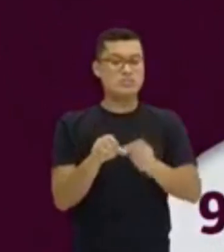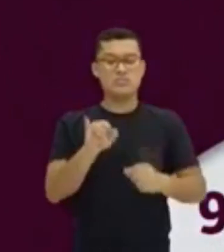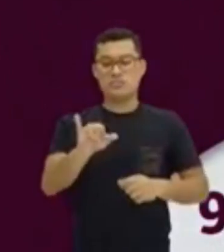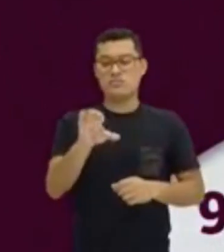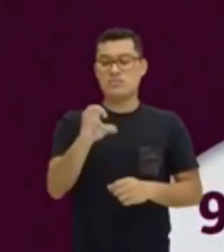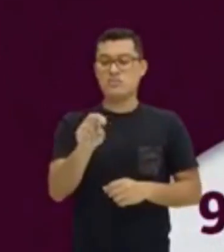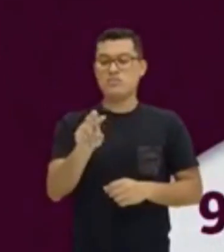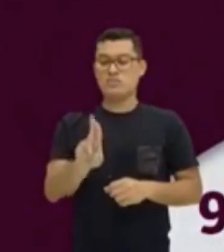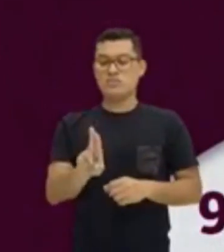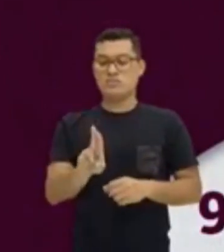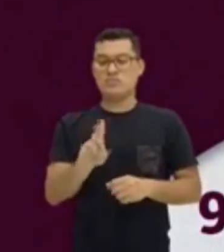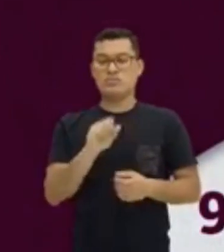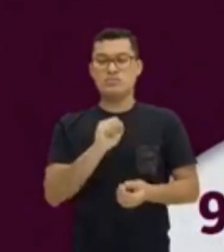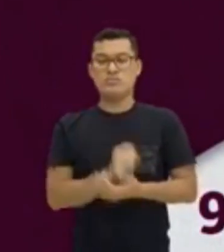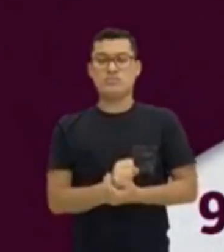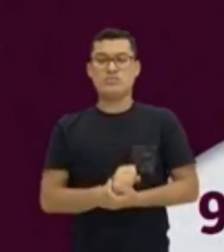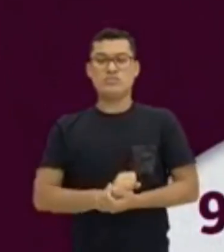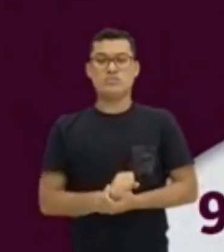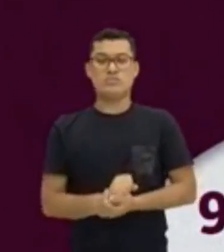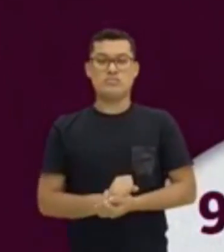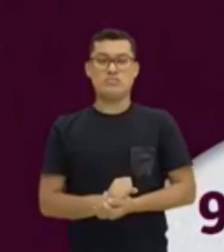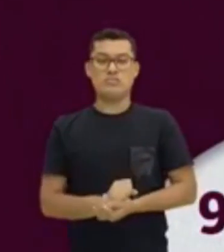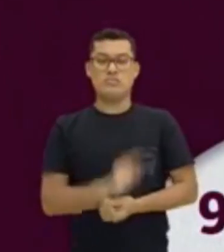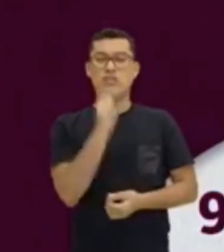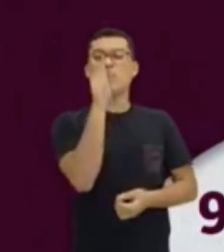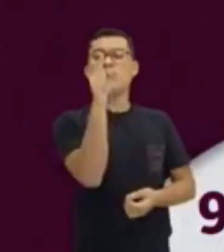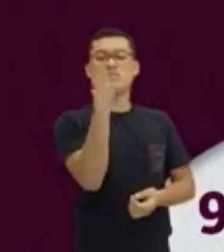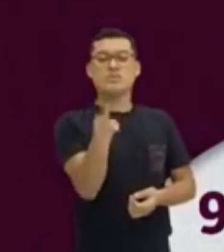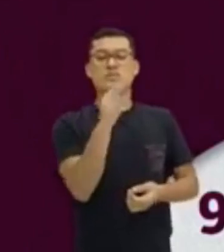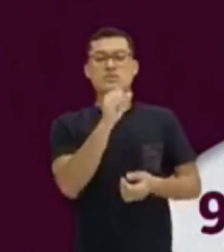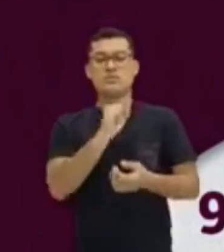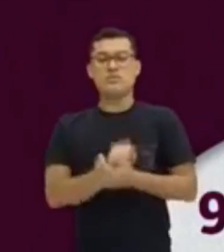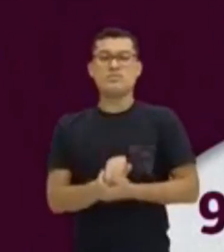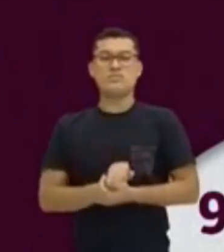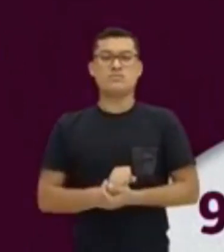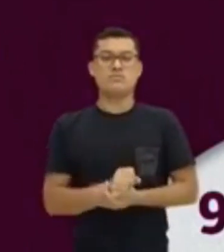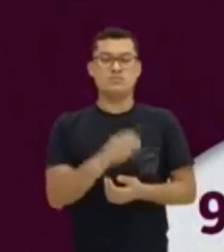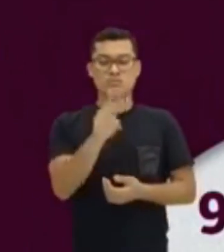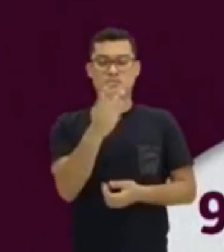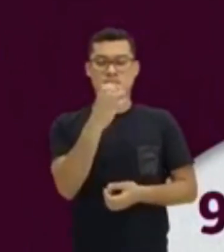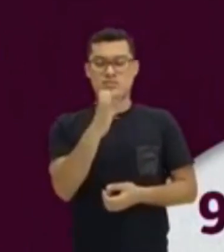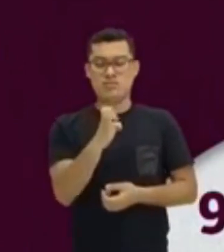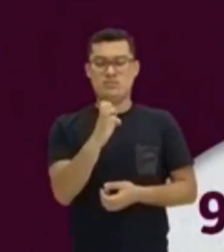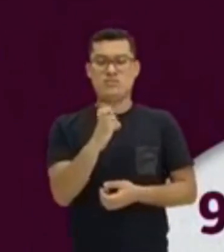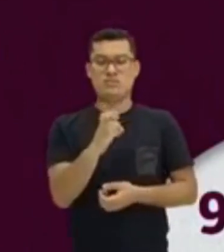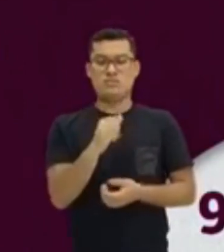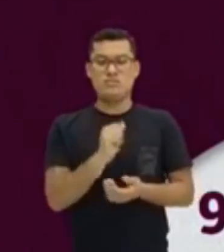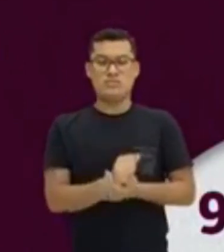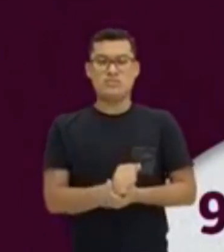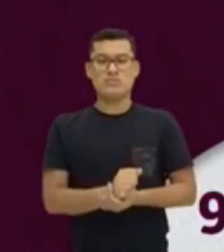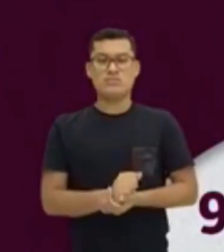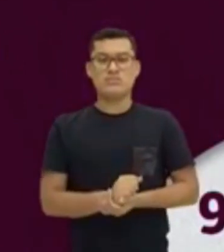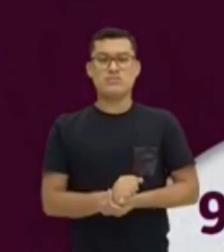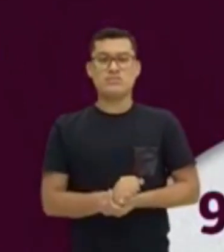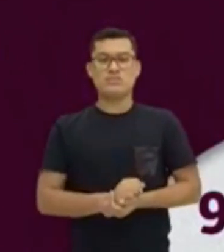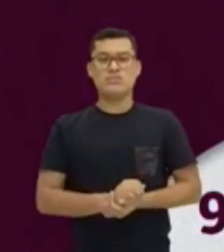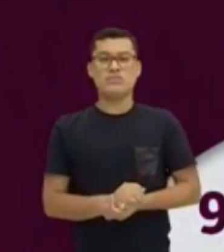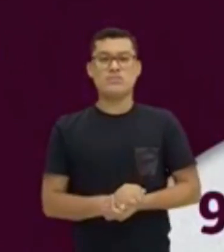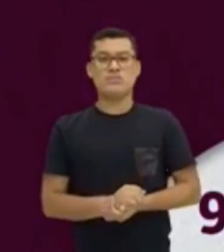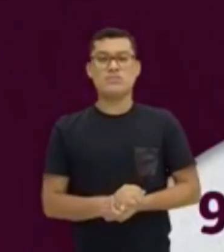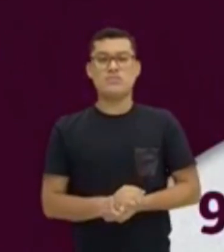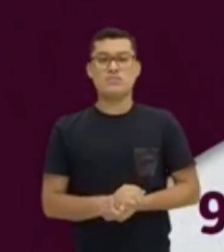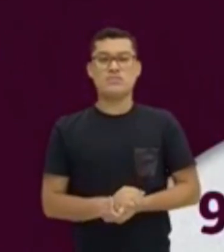estar correspondendo ao you are. Você é. O he vai corresponder ao is. He is.